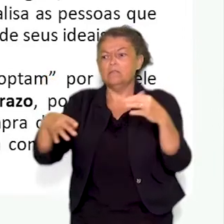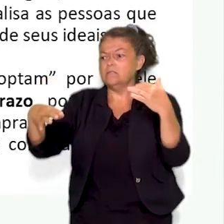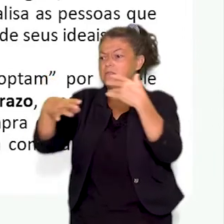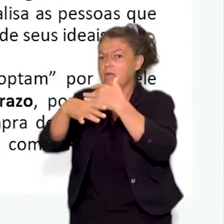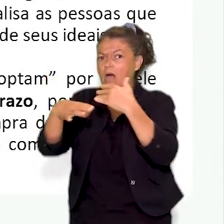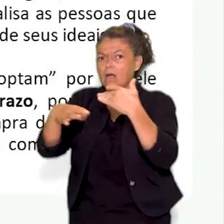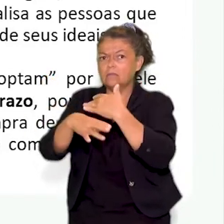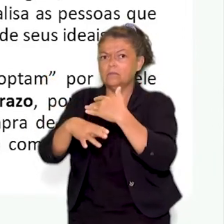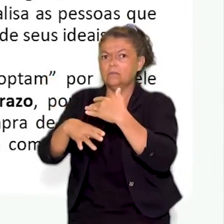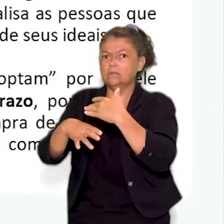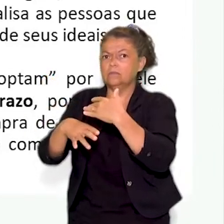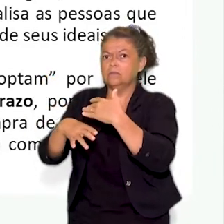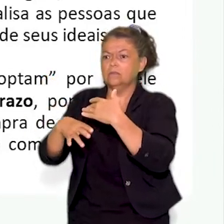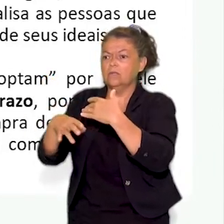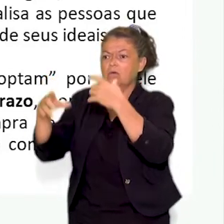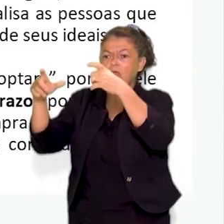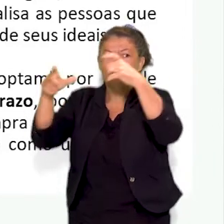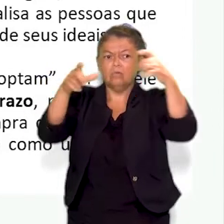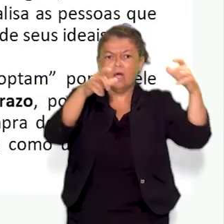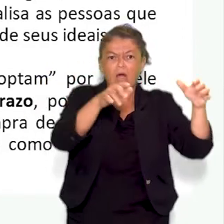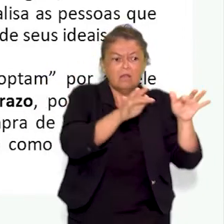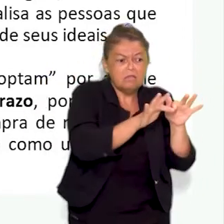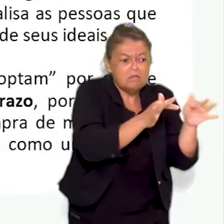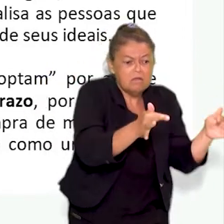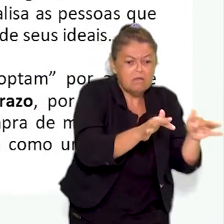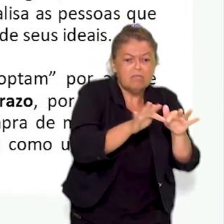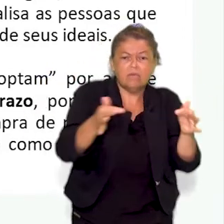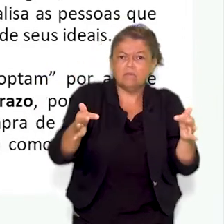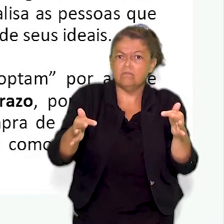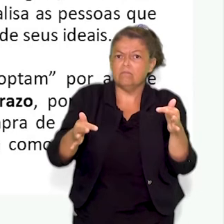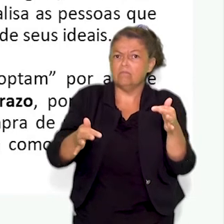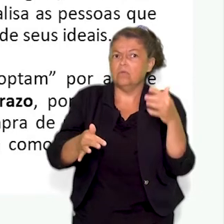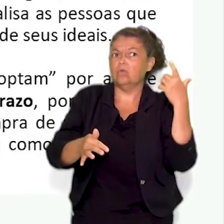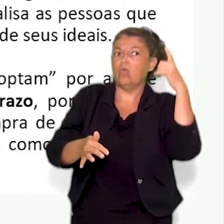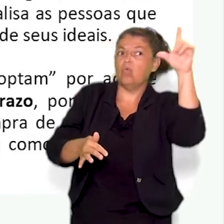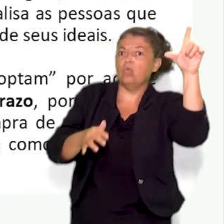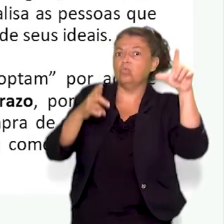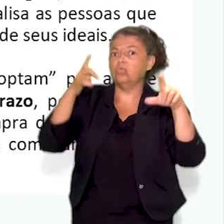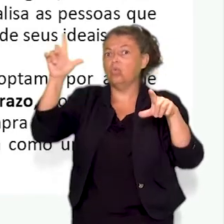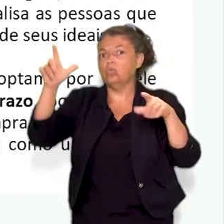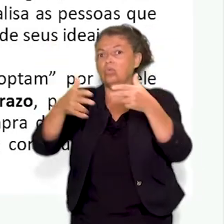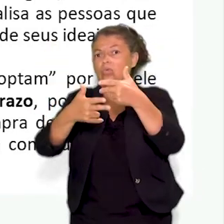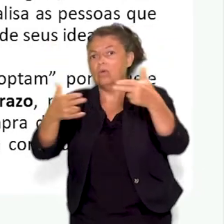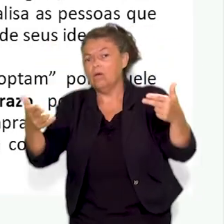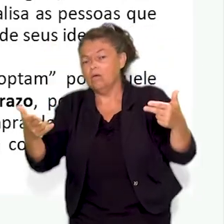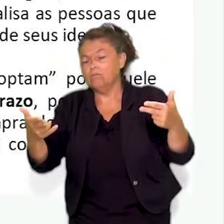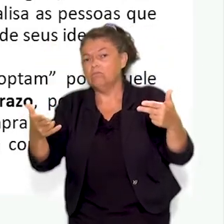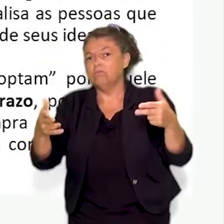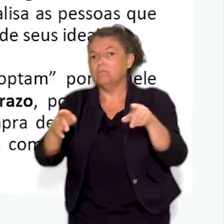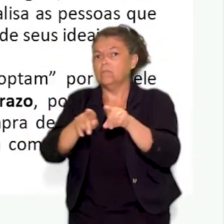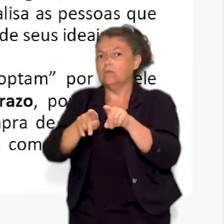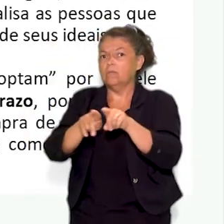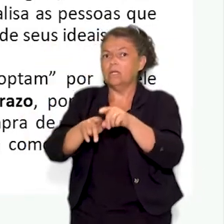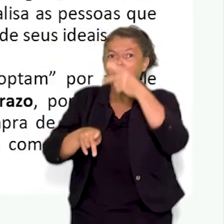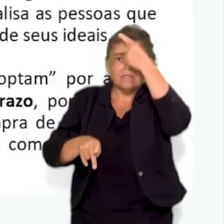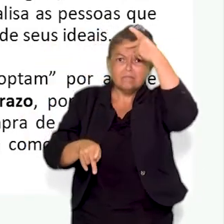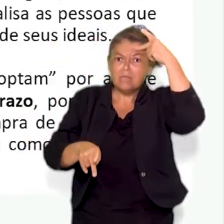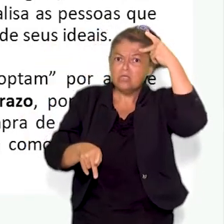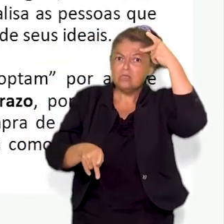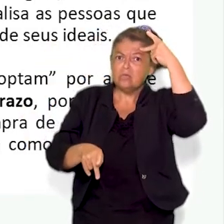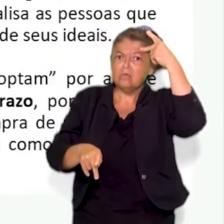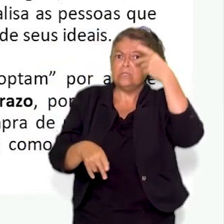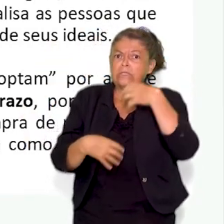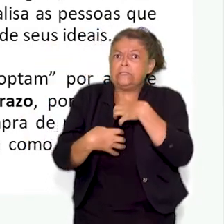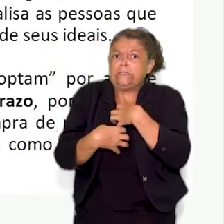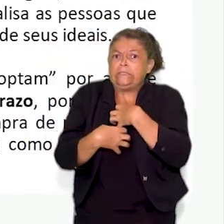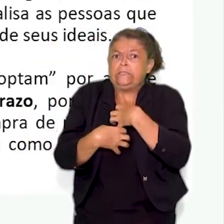por esse Brasil afora onde as pessoas podem ser obrigadas a votar